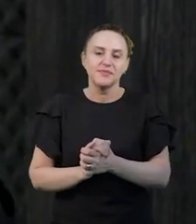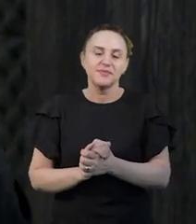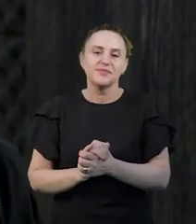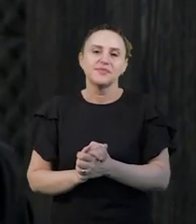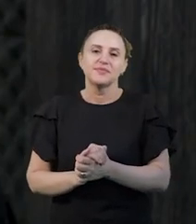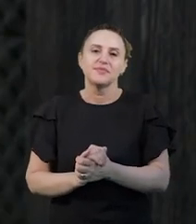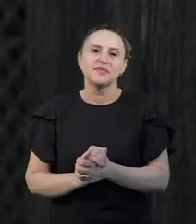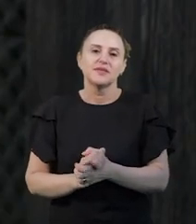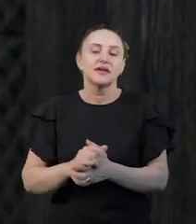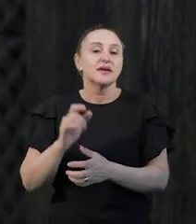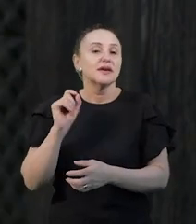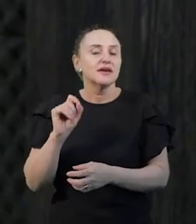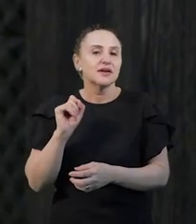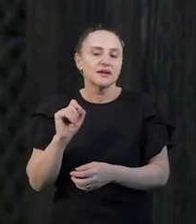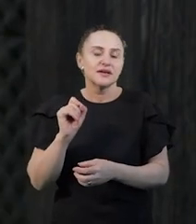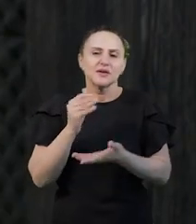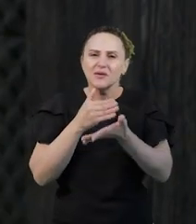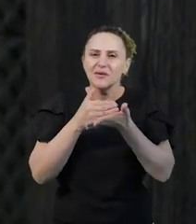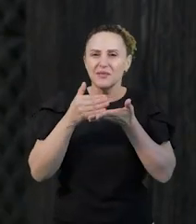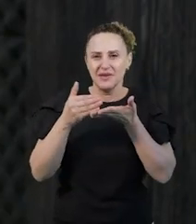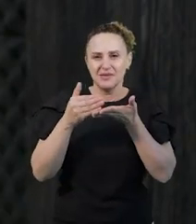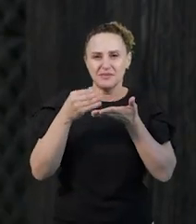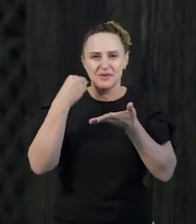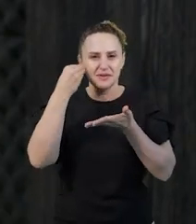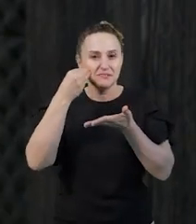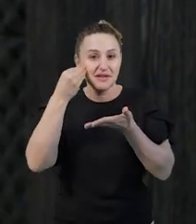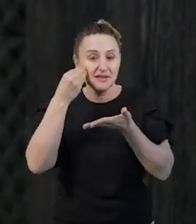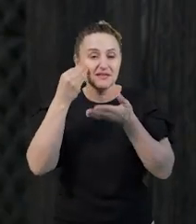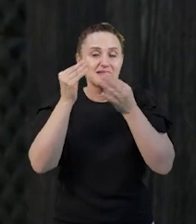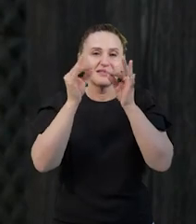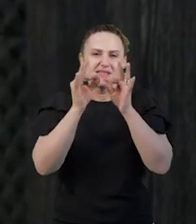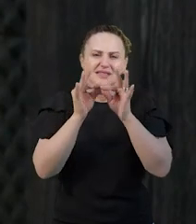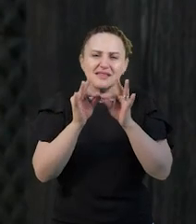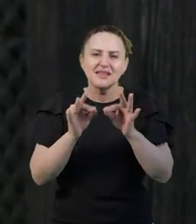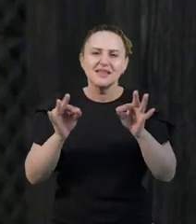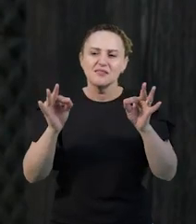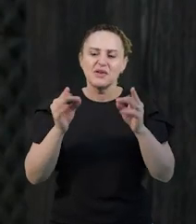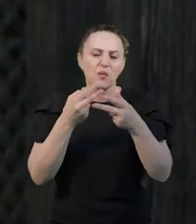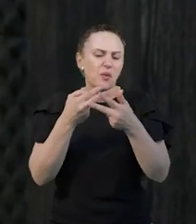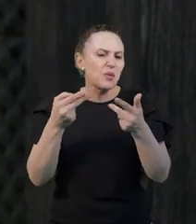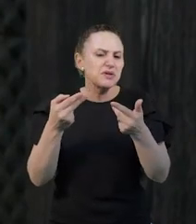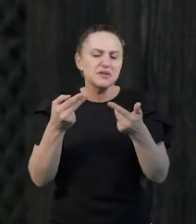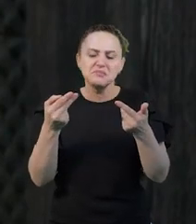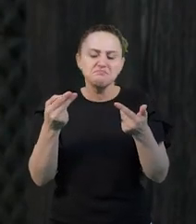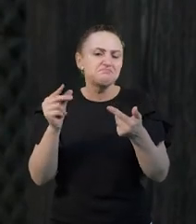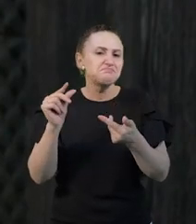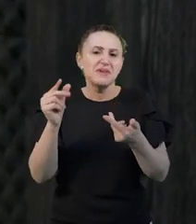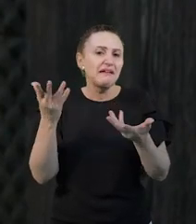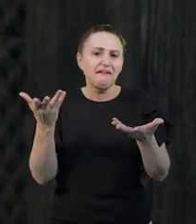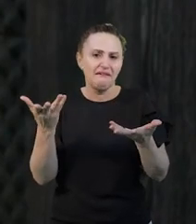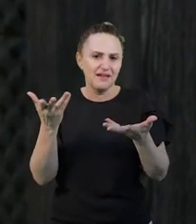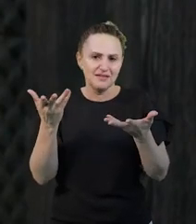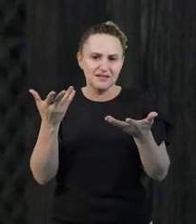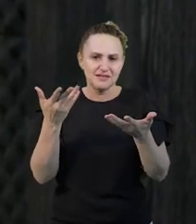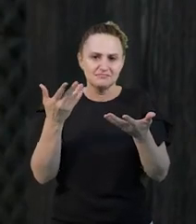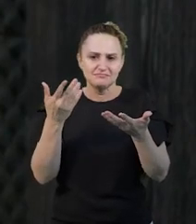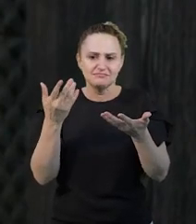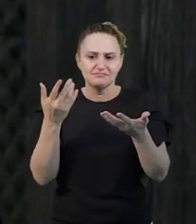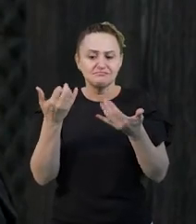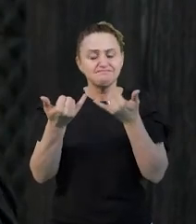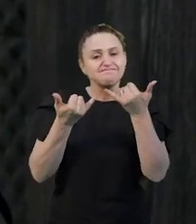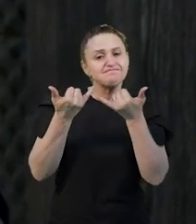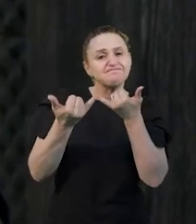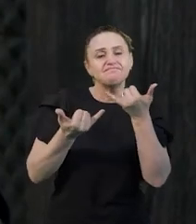comece por experiências simples, coisas pequenas, que sejam uma pequena brincadeira,